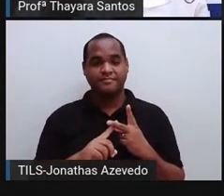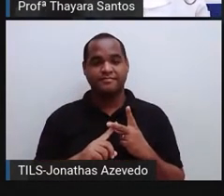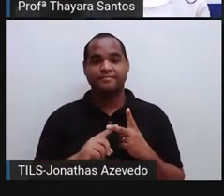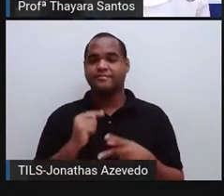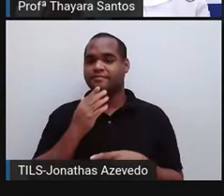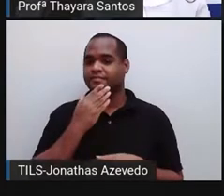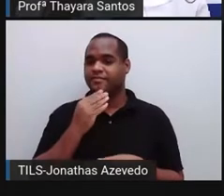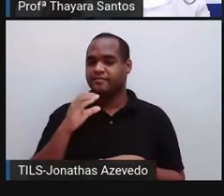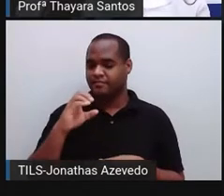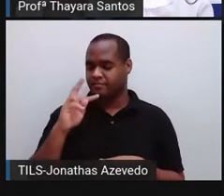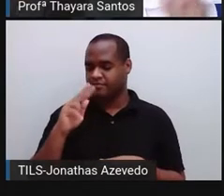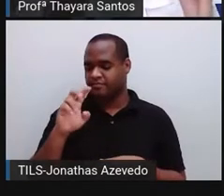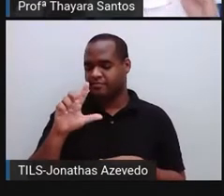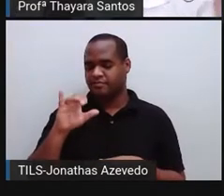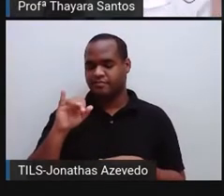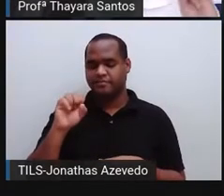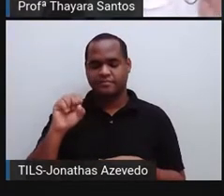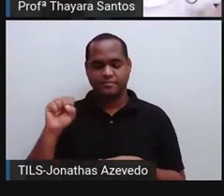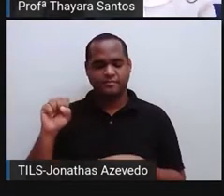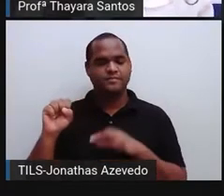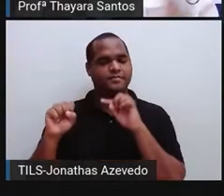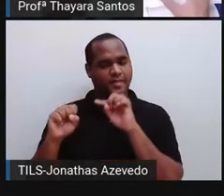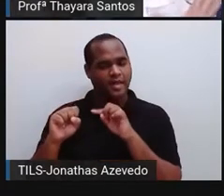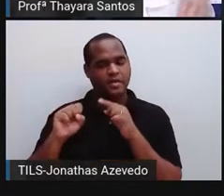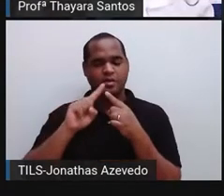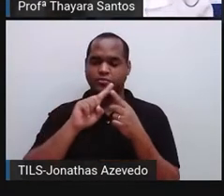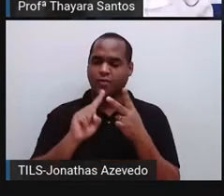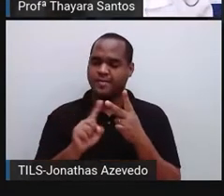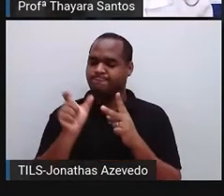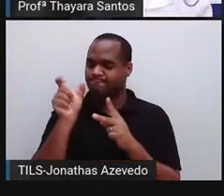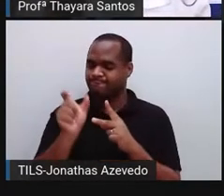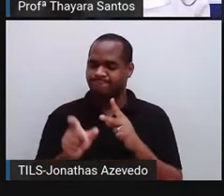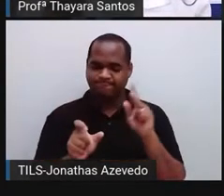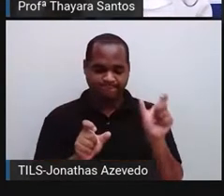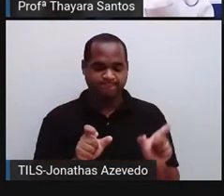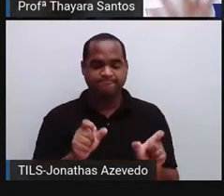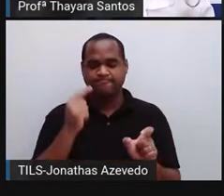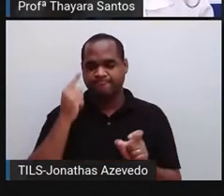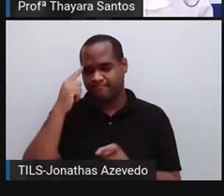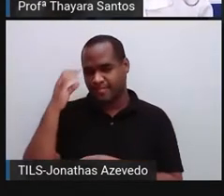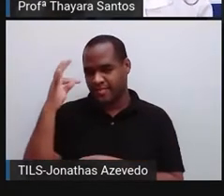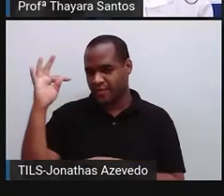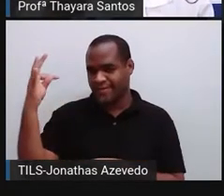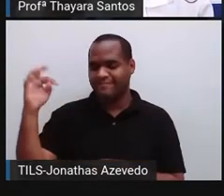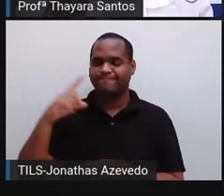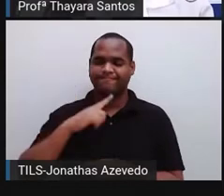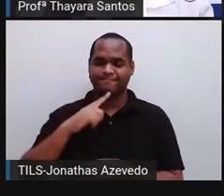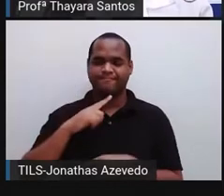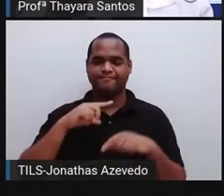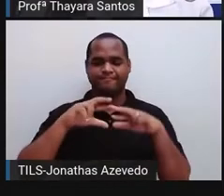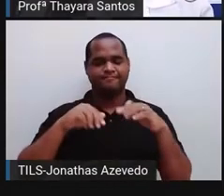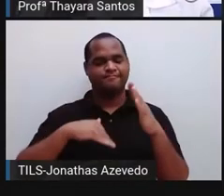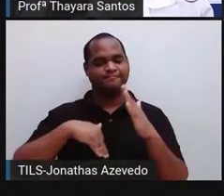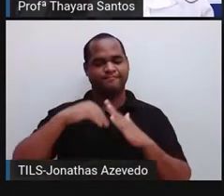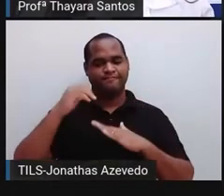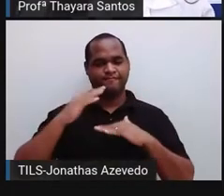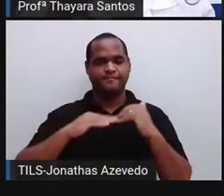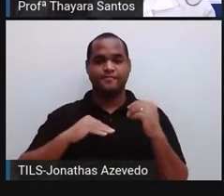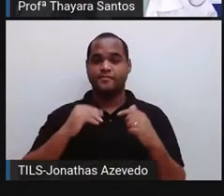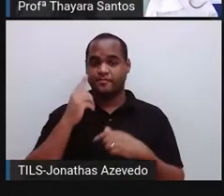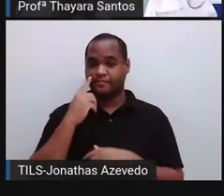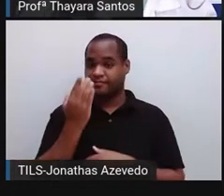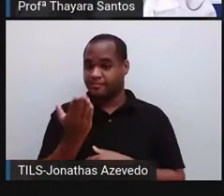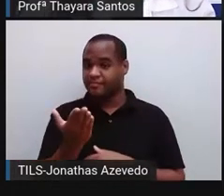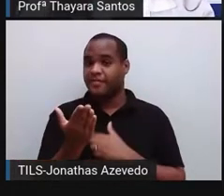Charles Darwin, né? Então são os dois mentores aí dessas teorias, dessas correntes. Primeiro vamos falar um pouquinho sobre